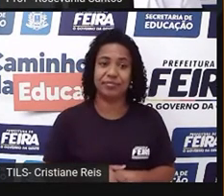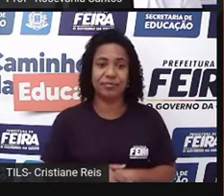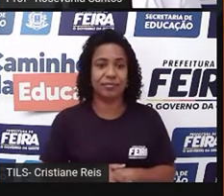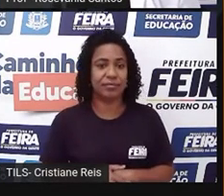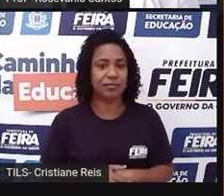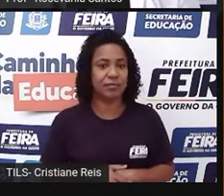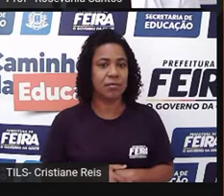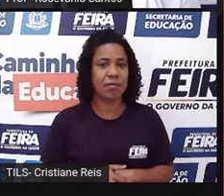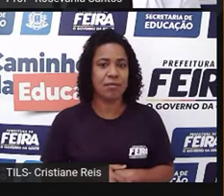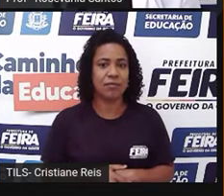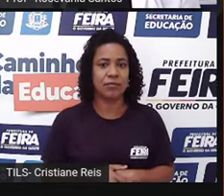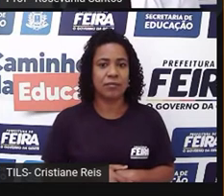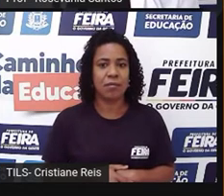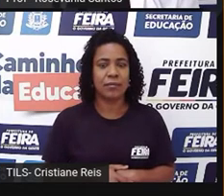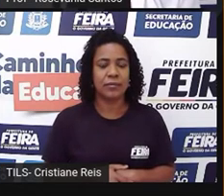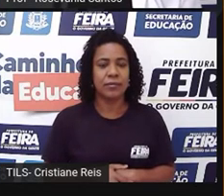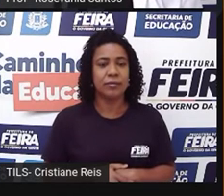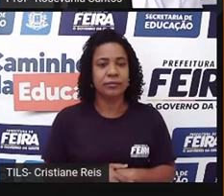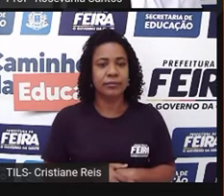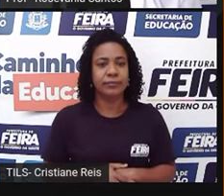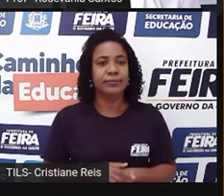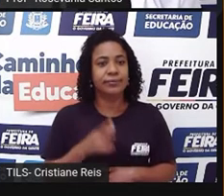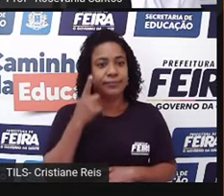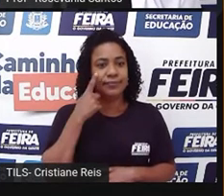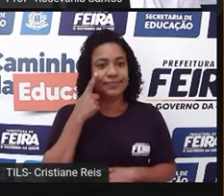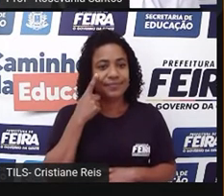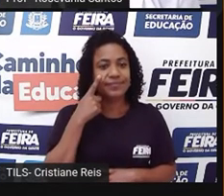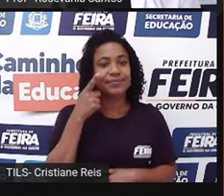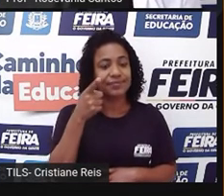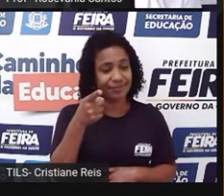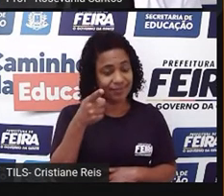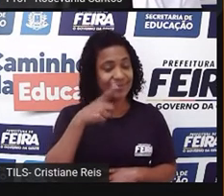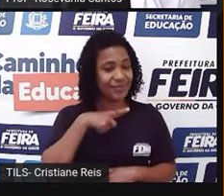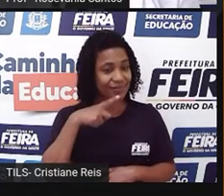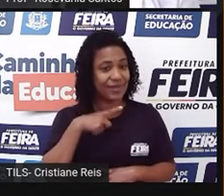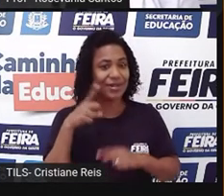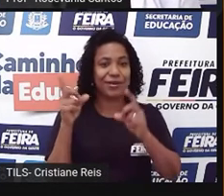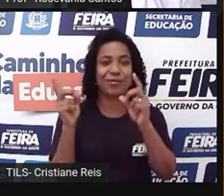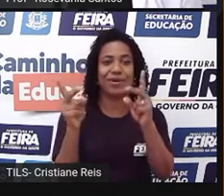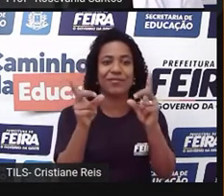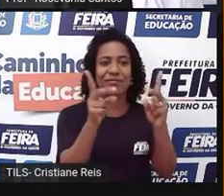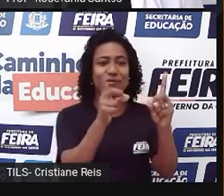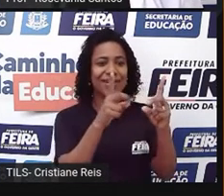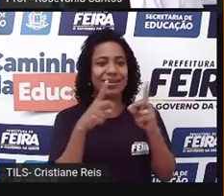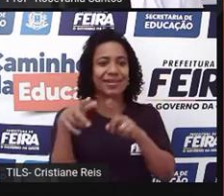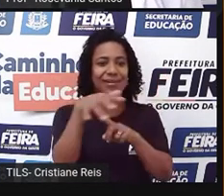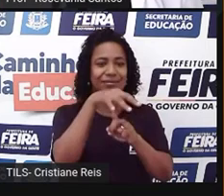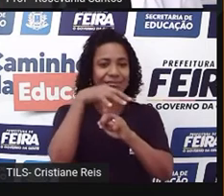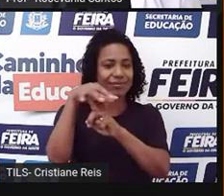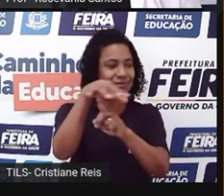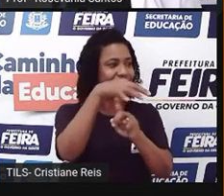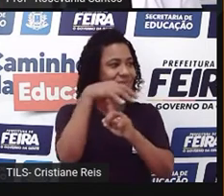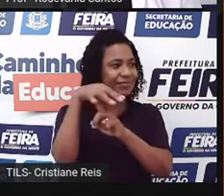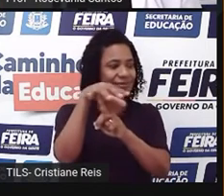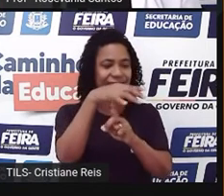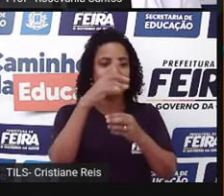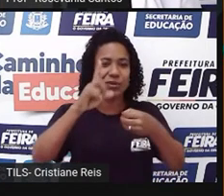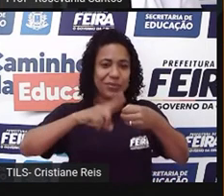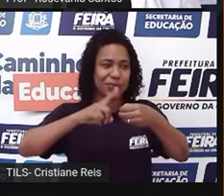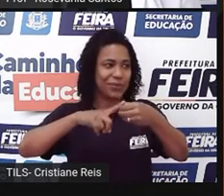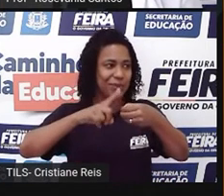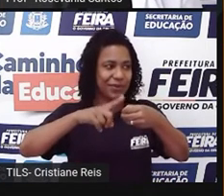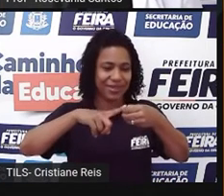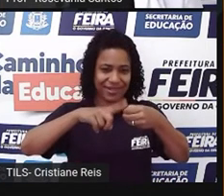estamos, né? Numa feirinha de cachoeira, né? Essa feira de cachoeira, ela passou por uma